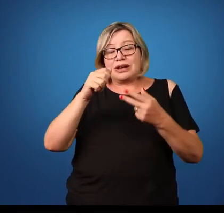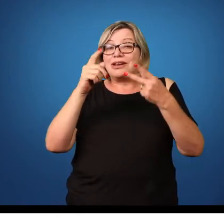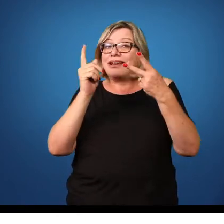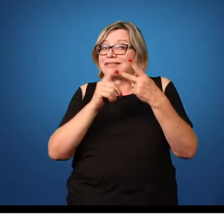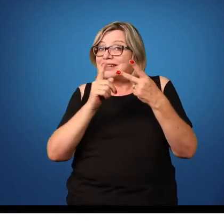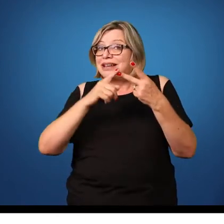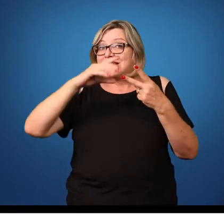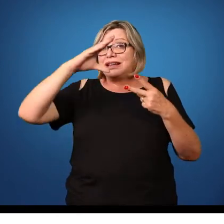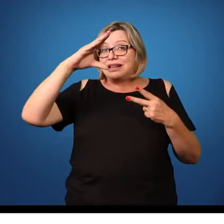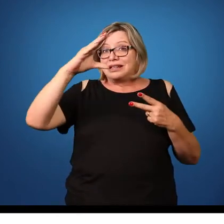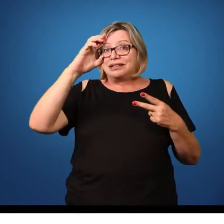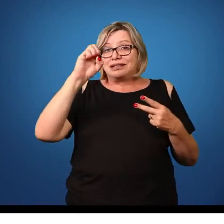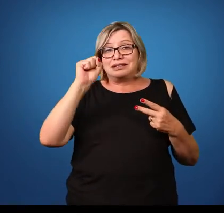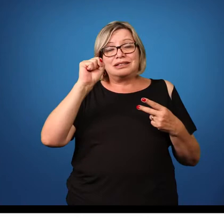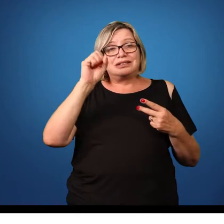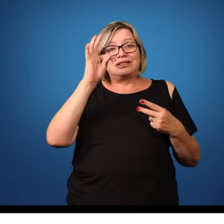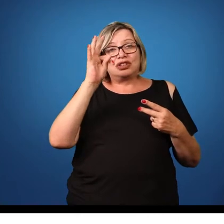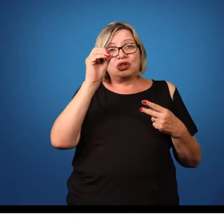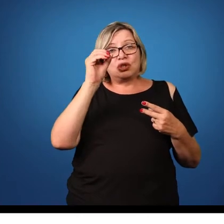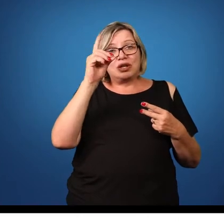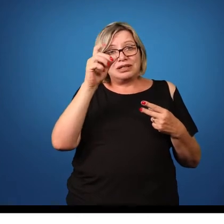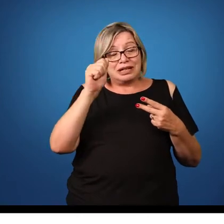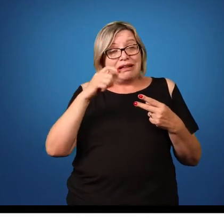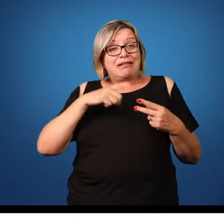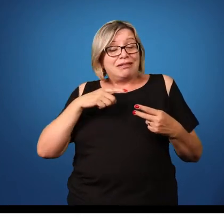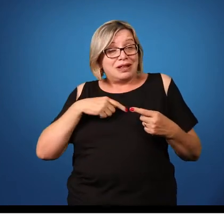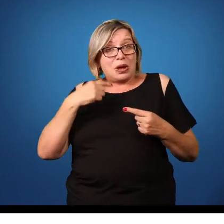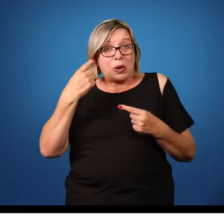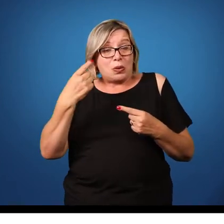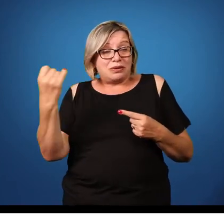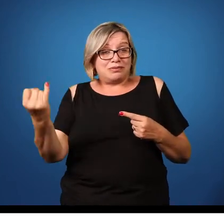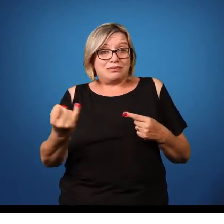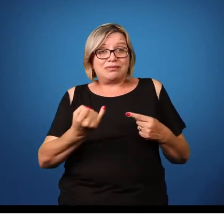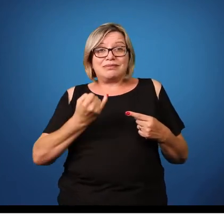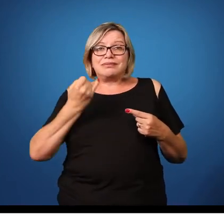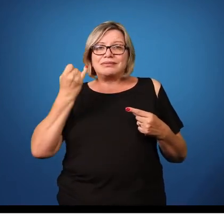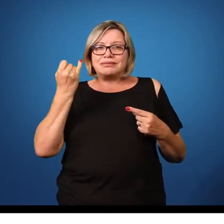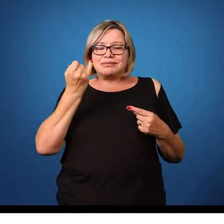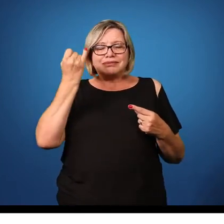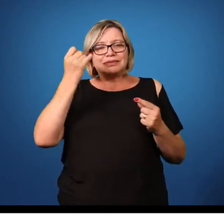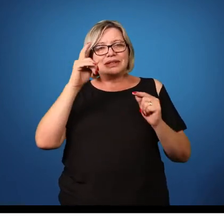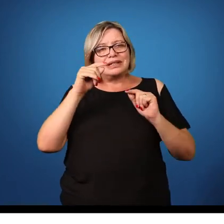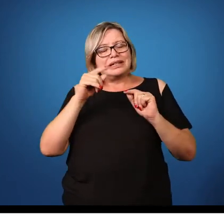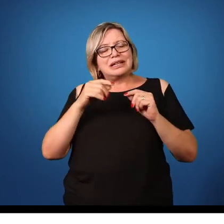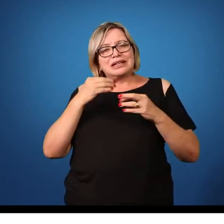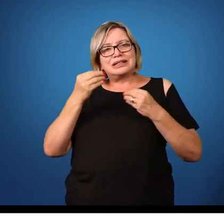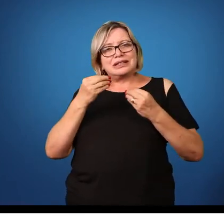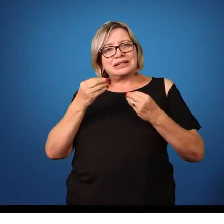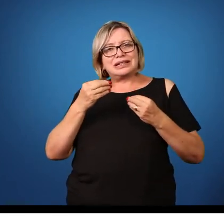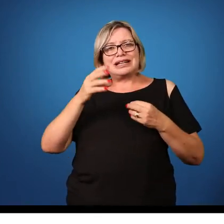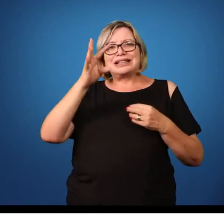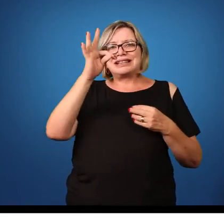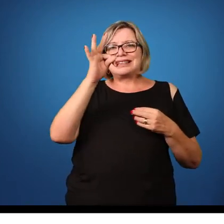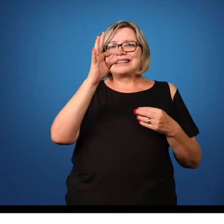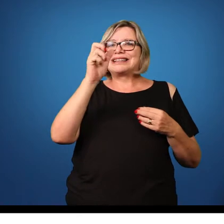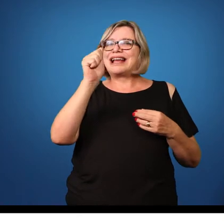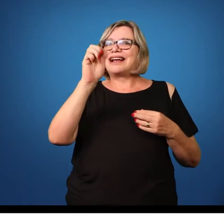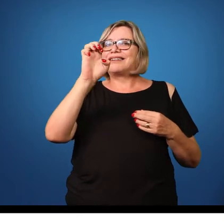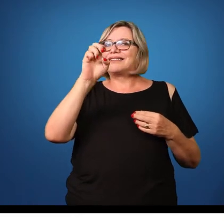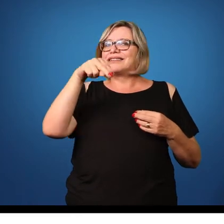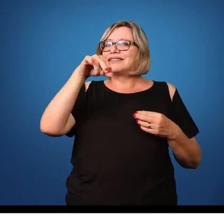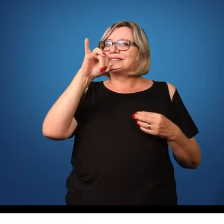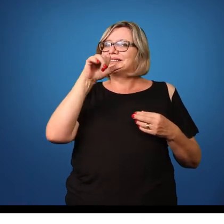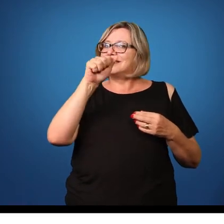representante que é muito importante para as doenças parasitárias, que são as tênias, as tênias